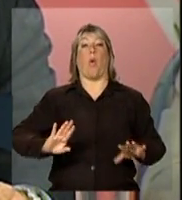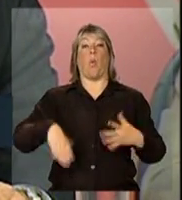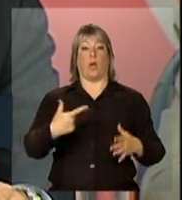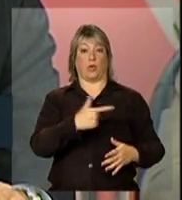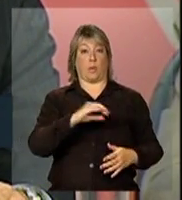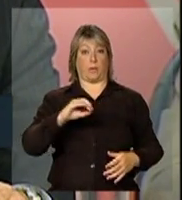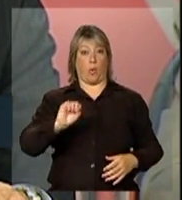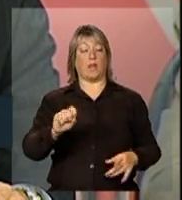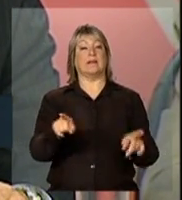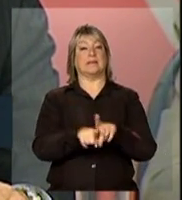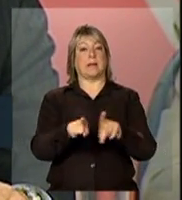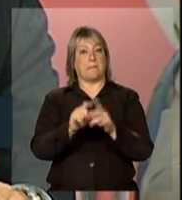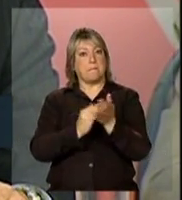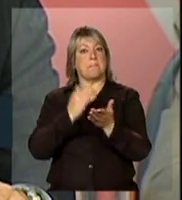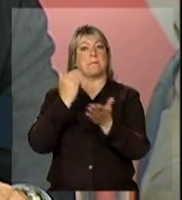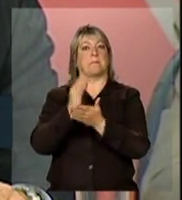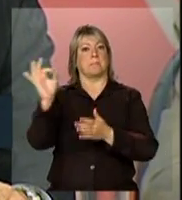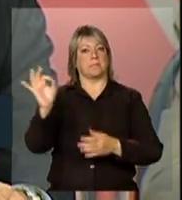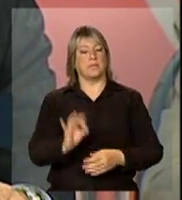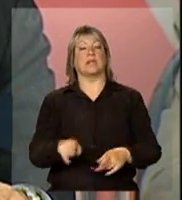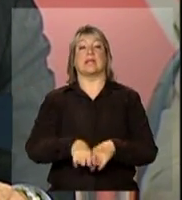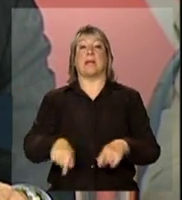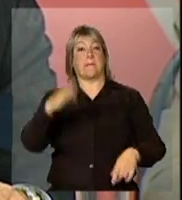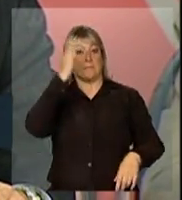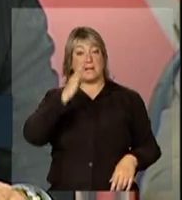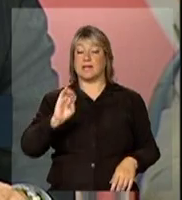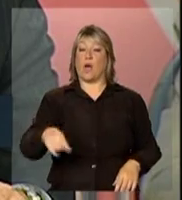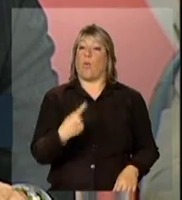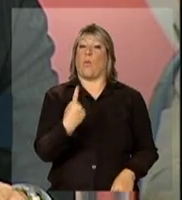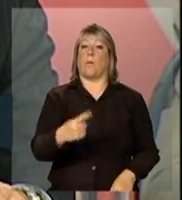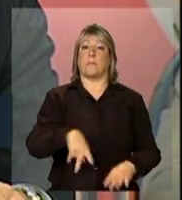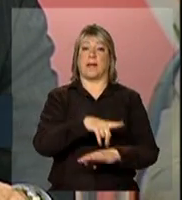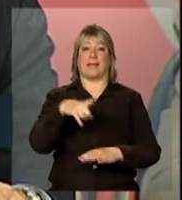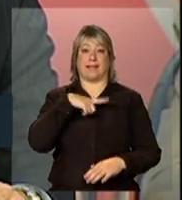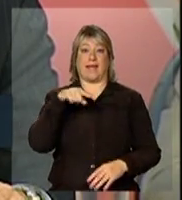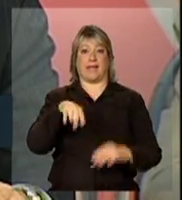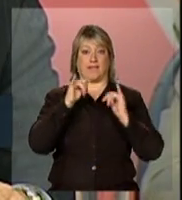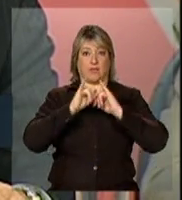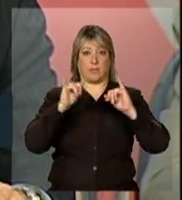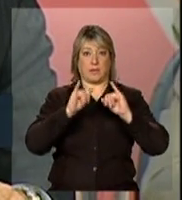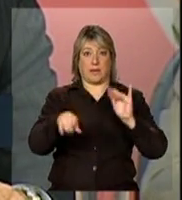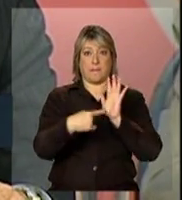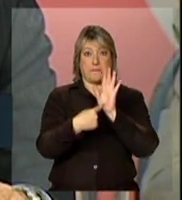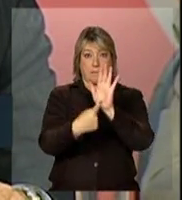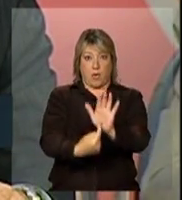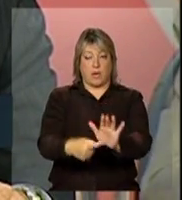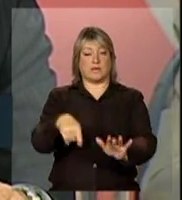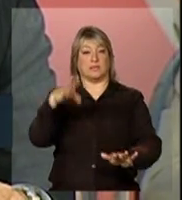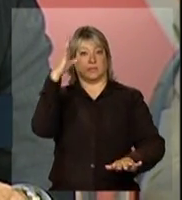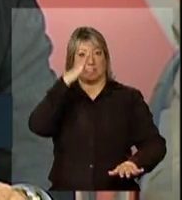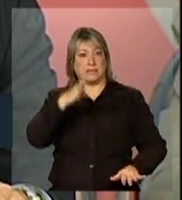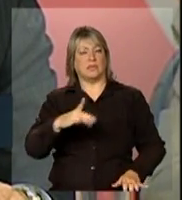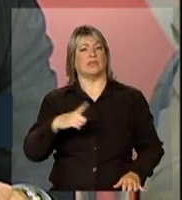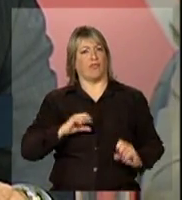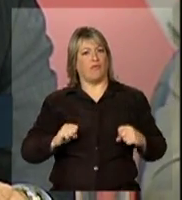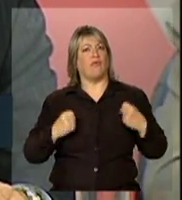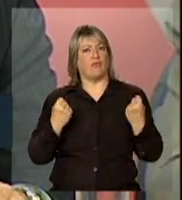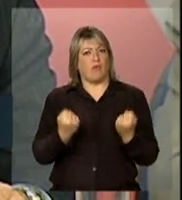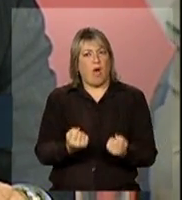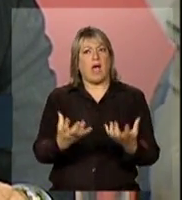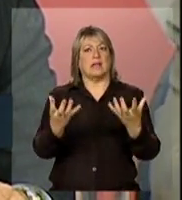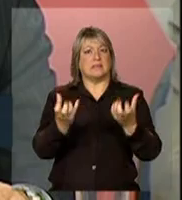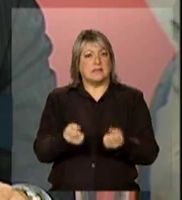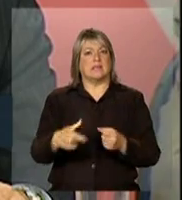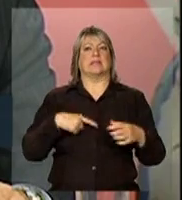mais de 70%. E o Brasil é o único país que tem esse dado. Então, mostra que no Brasil tem uma forte adesão ao tratamento. Uma